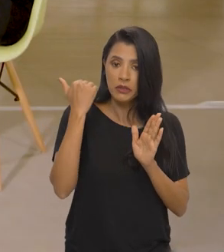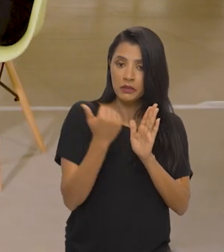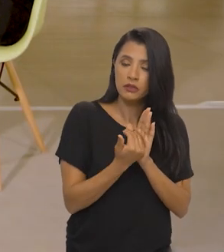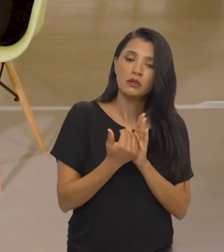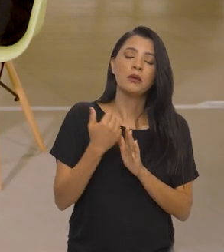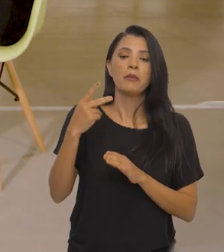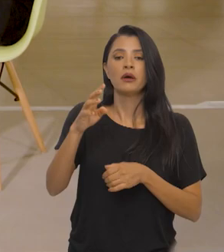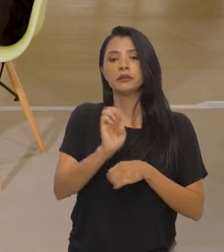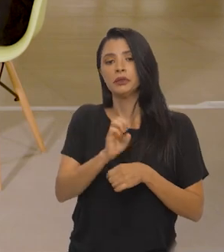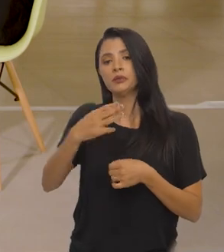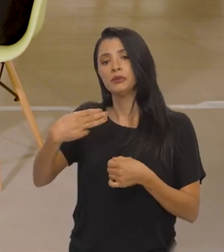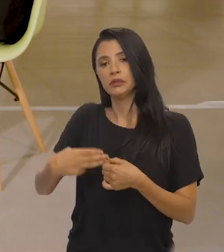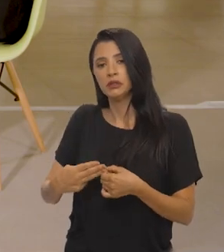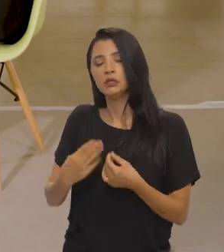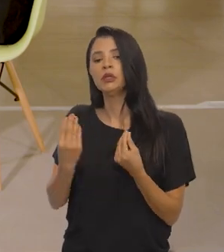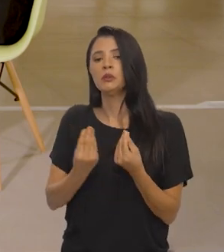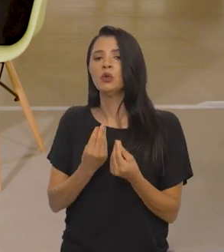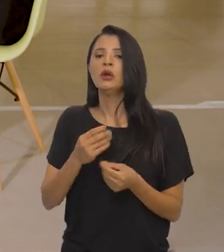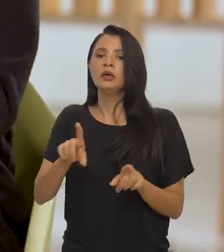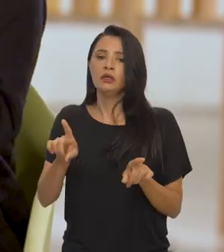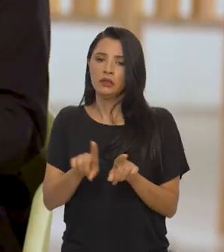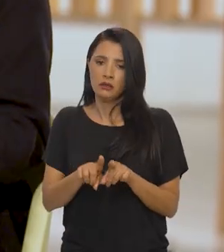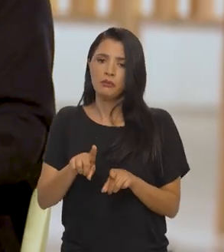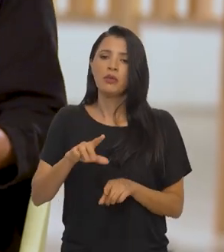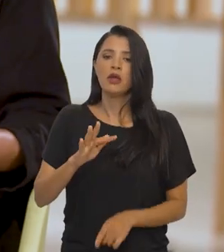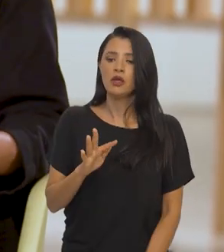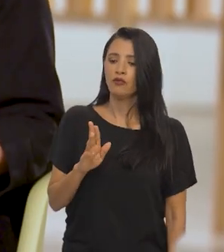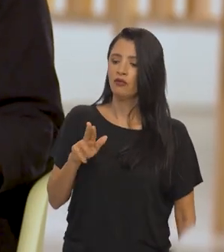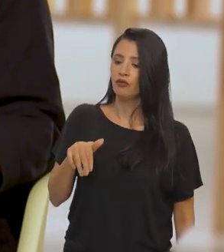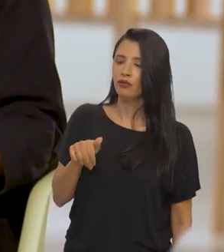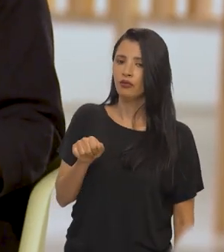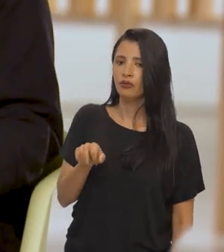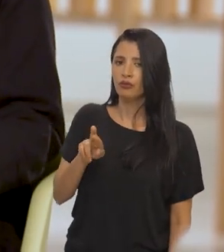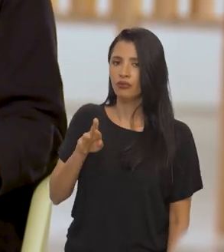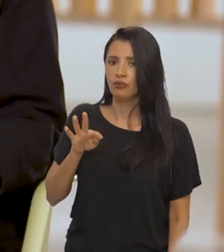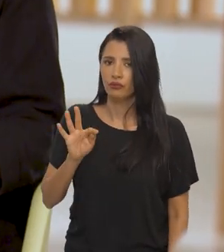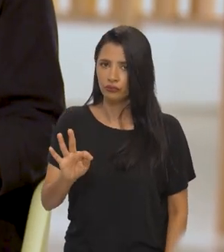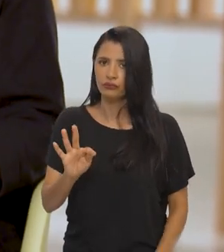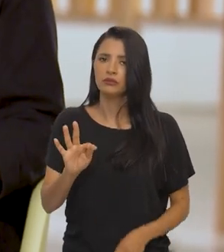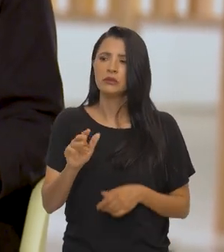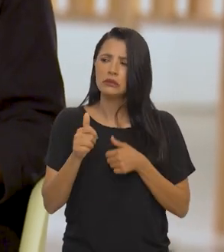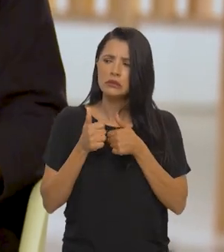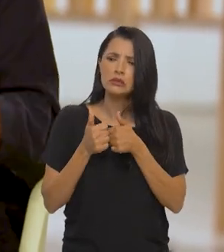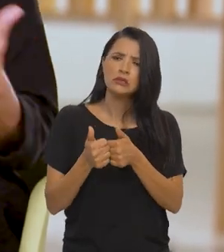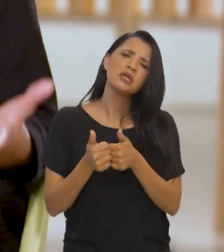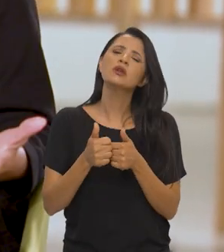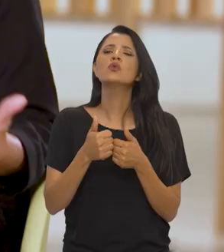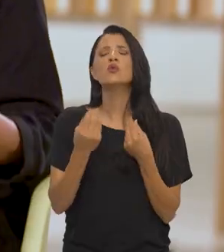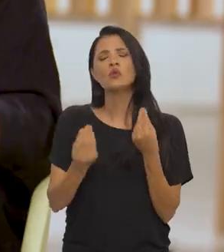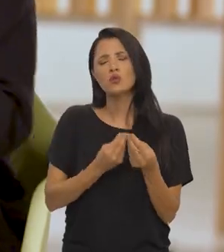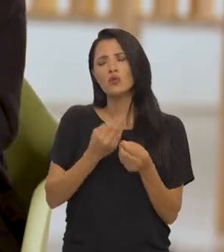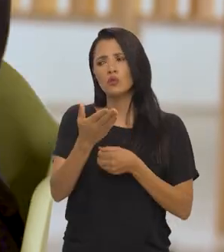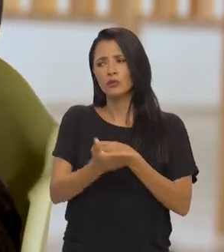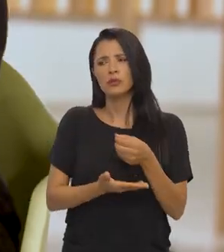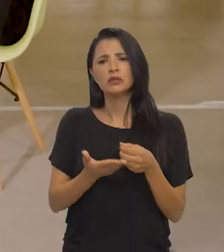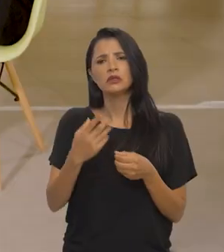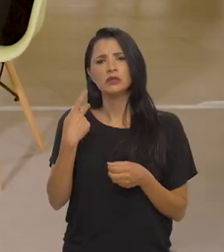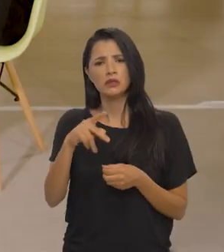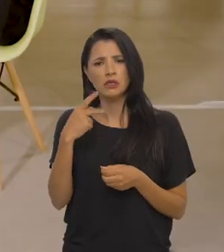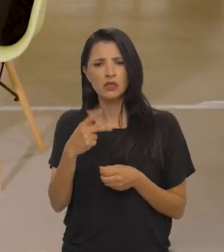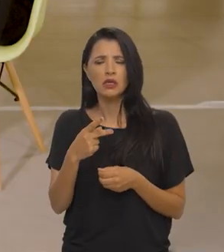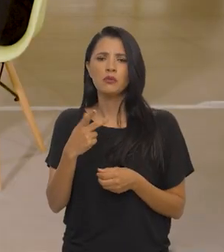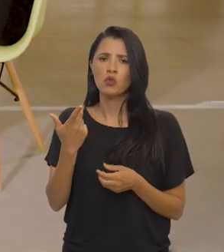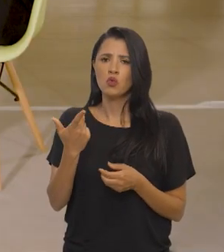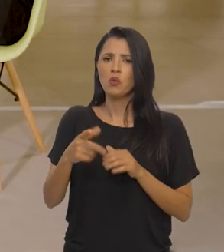para estados e municípios também. E, claro, óbvio, a FUNART segue aquilo que é um